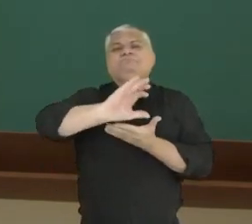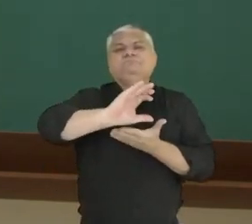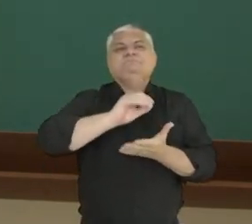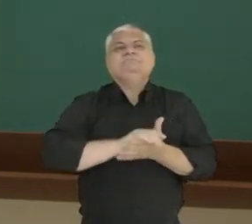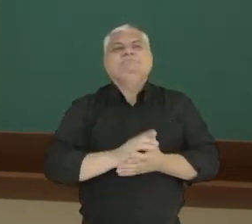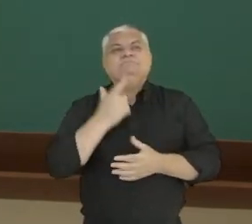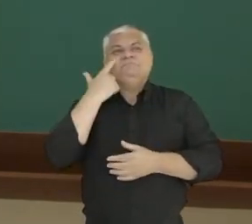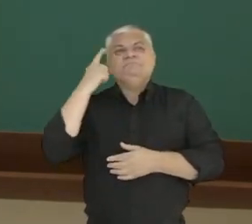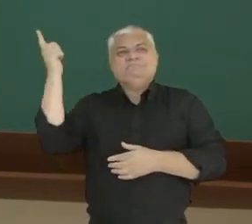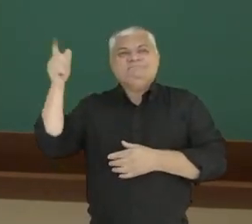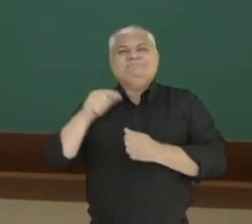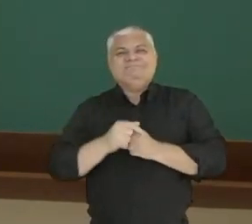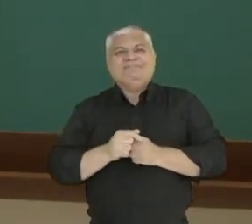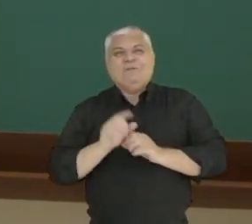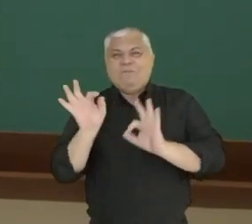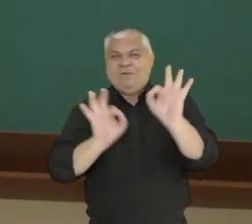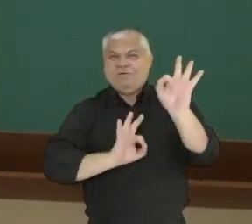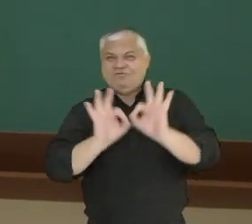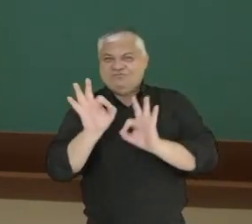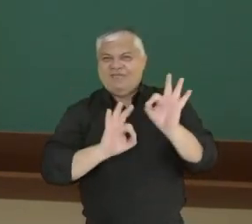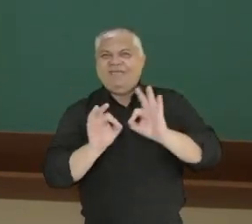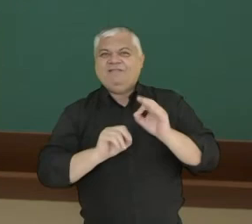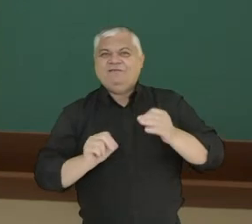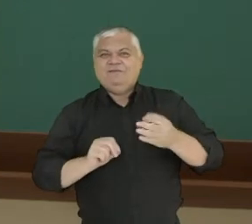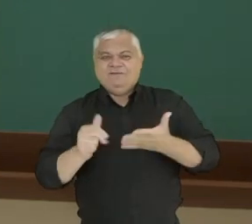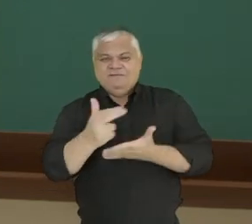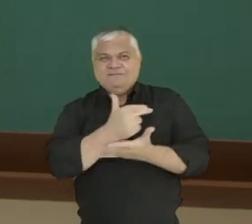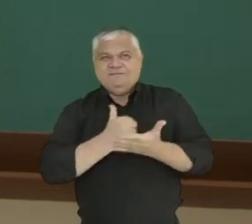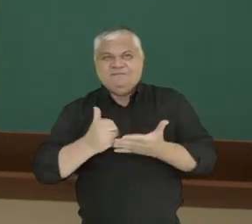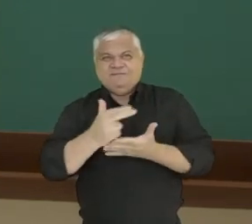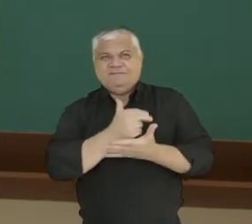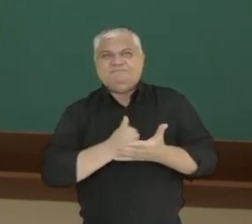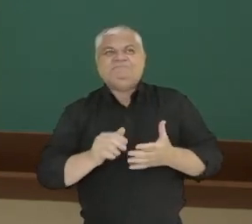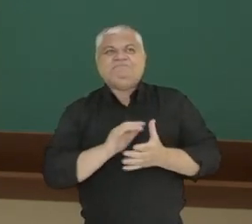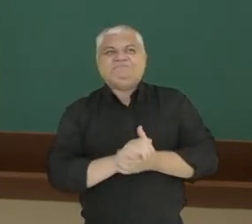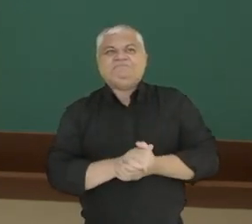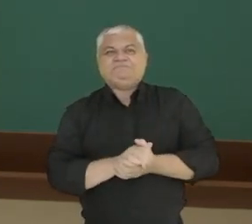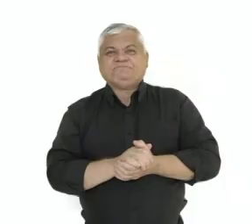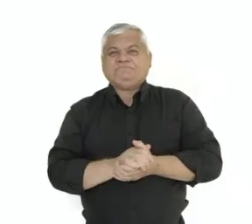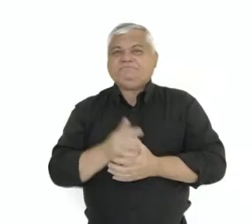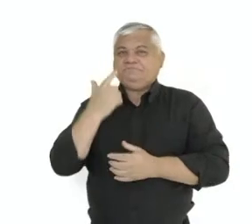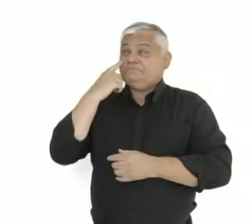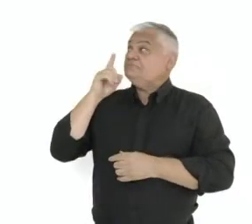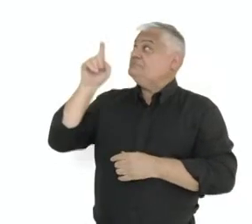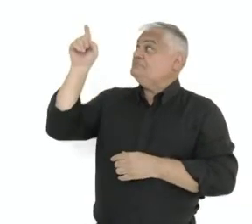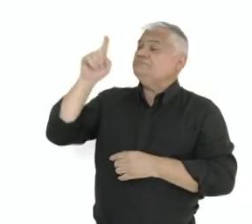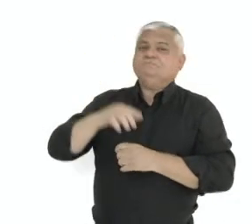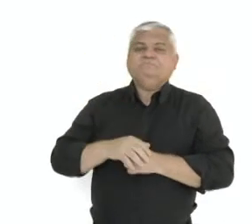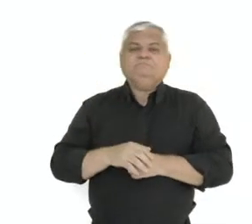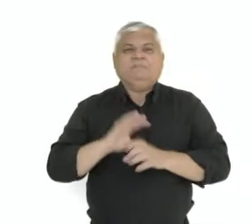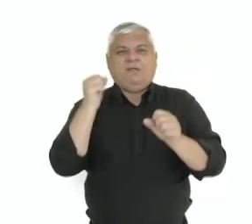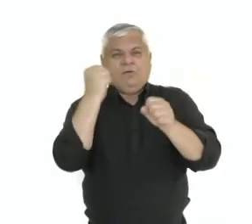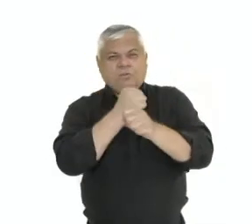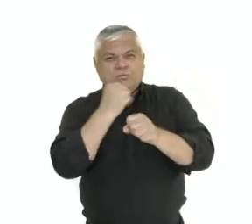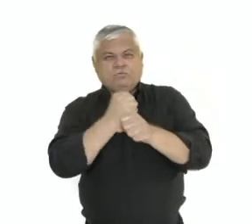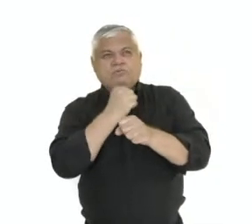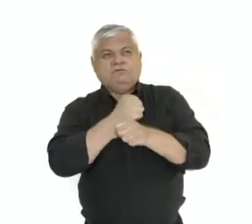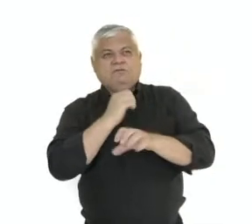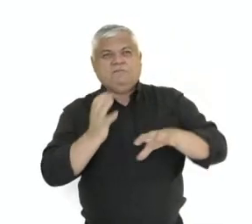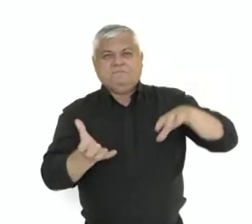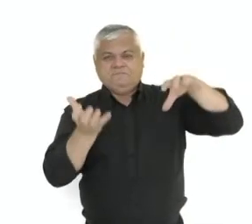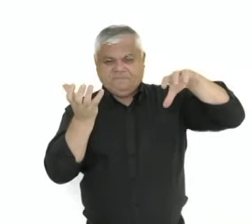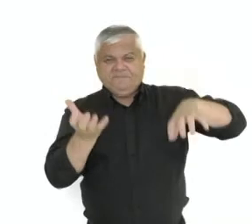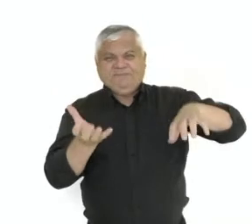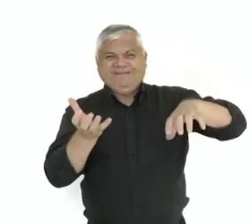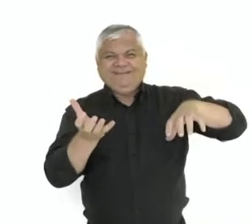você tem todo o mapa do projeto piloto de Brasília. Aqui conseguimos observar, então, o Congresso